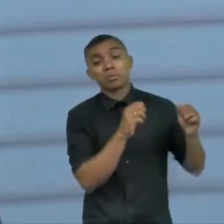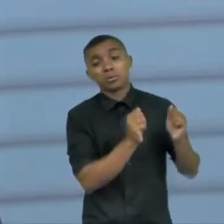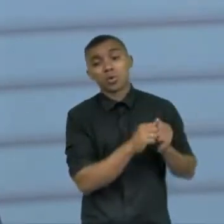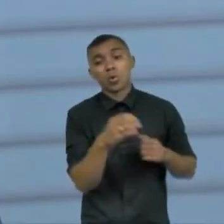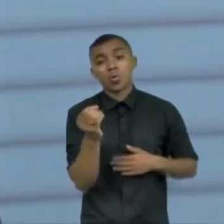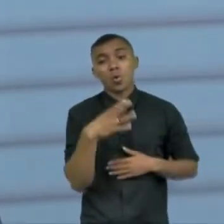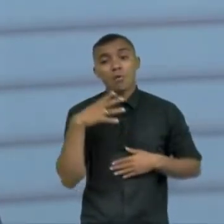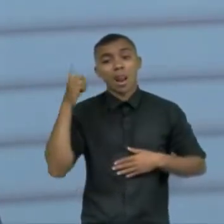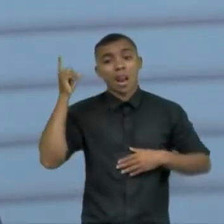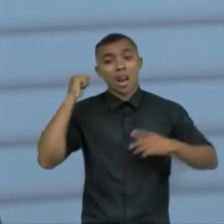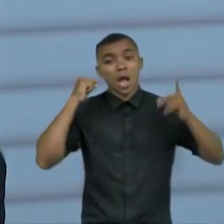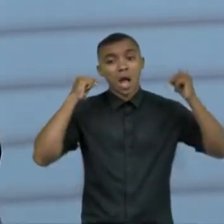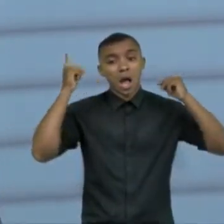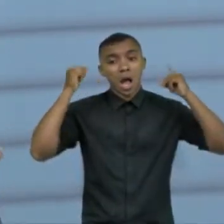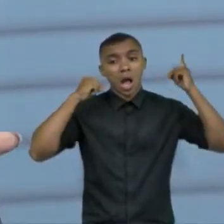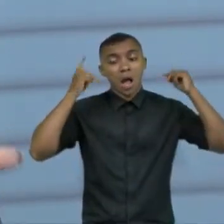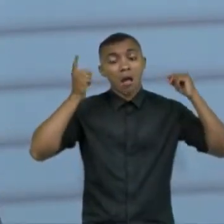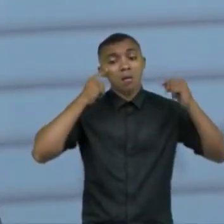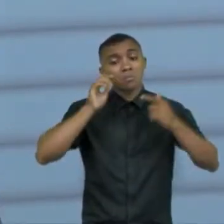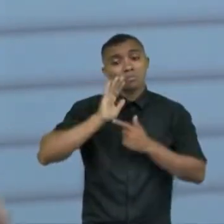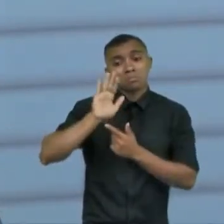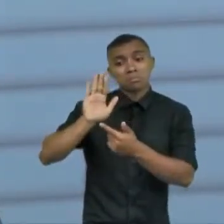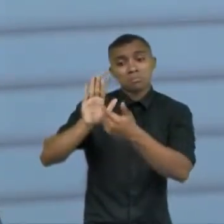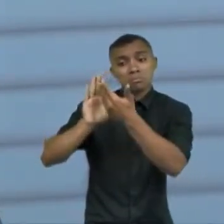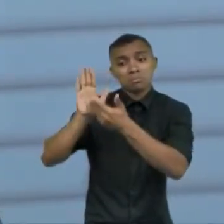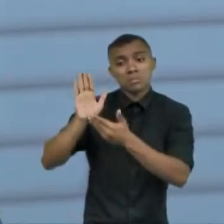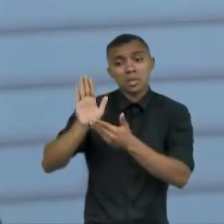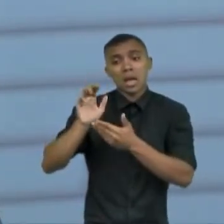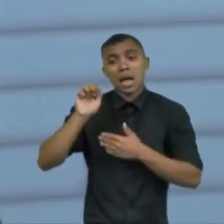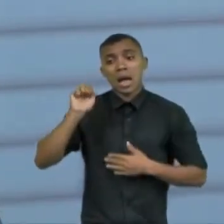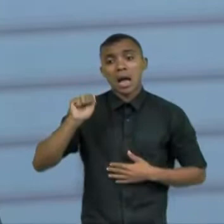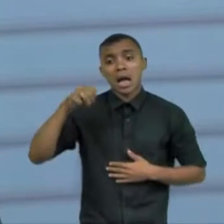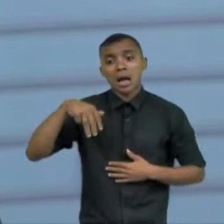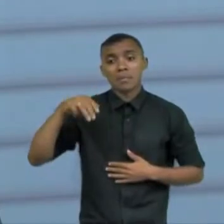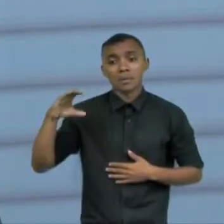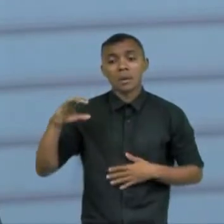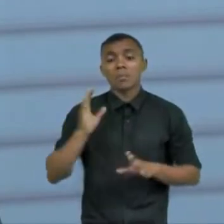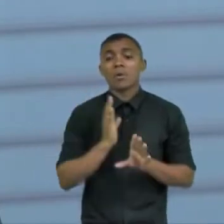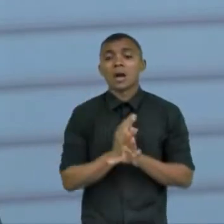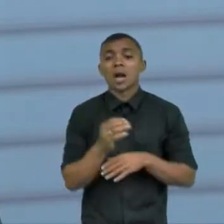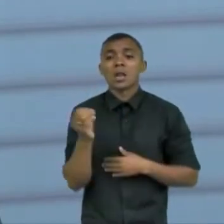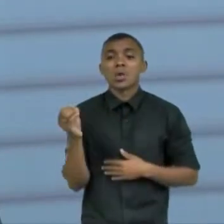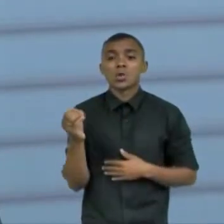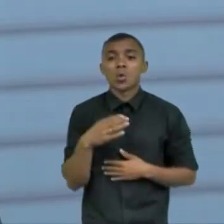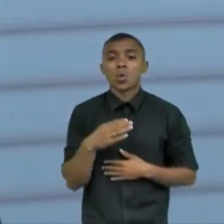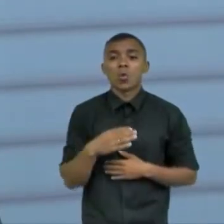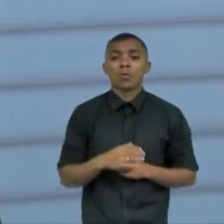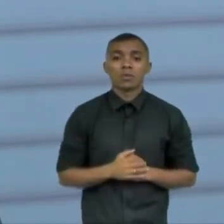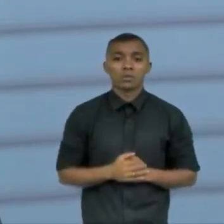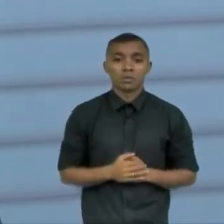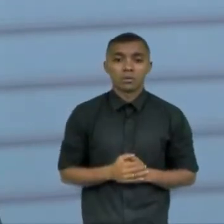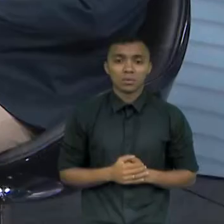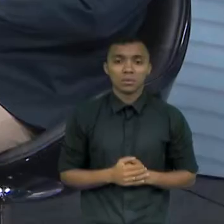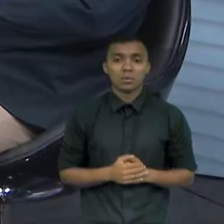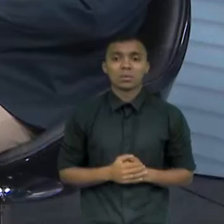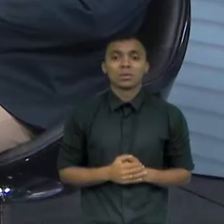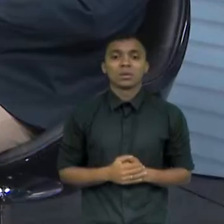laudo atualizado mostrar na MC para poder retirar um novo uma nova credencial uma credencial